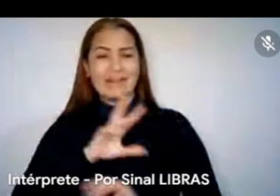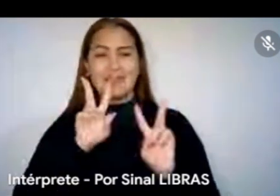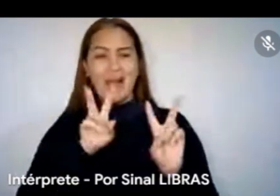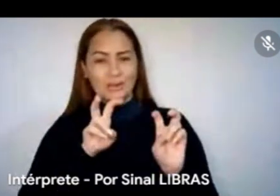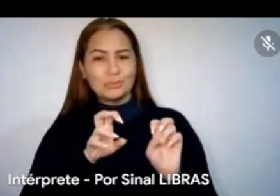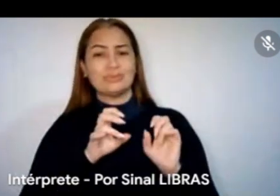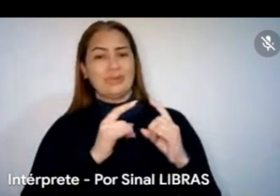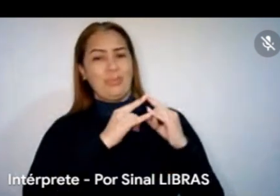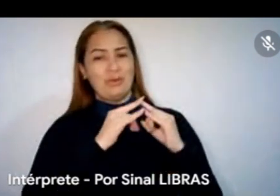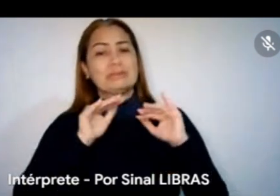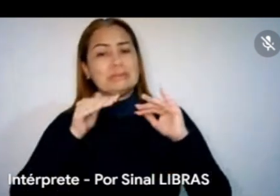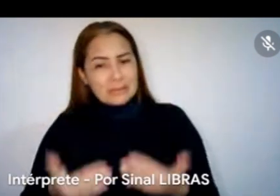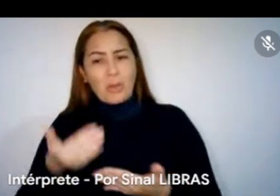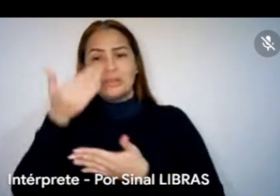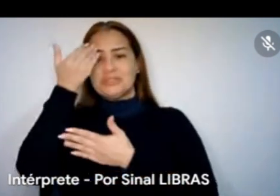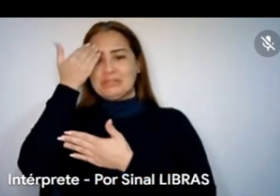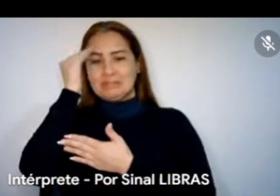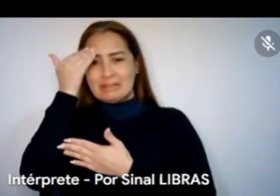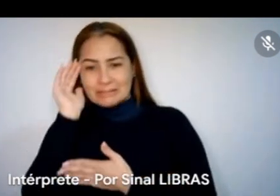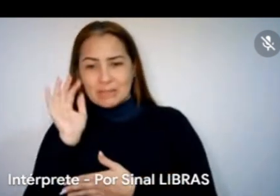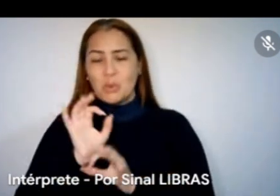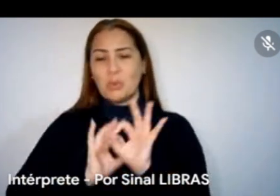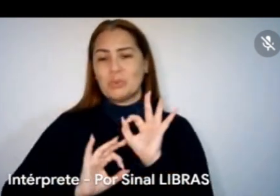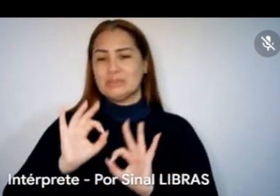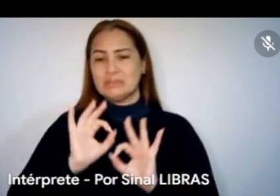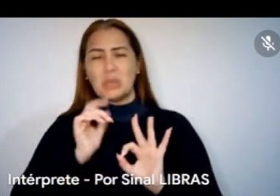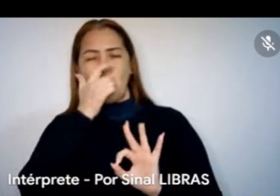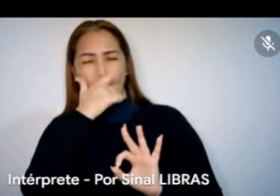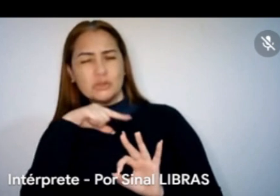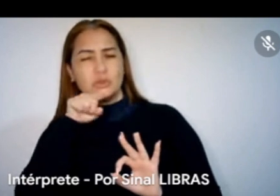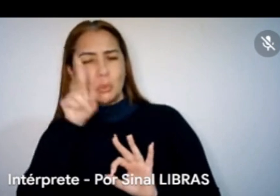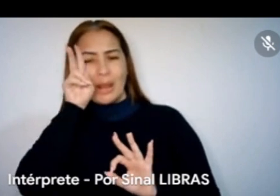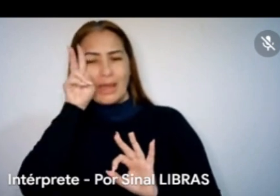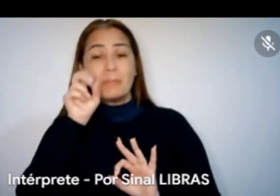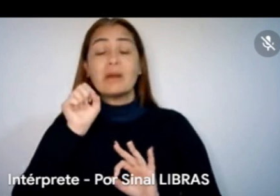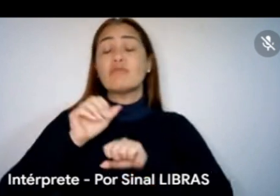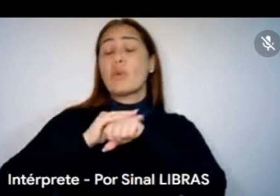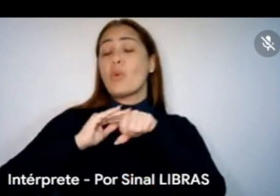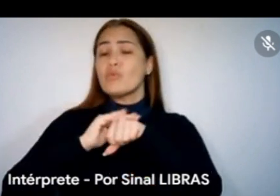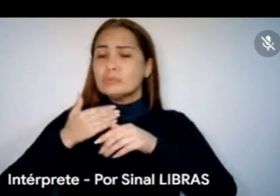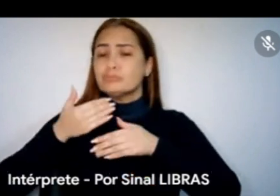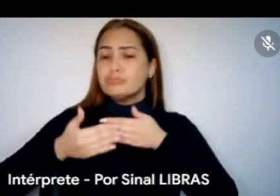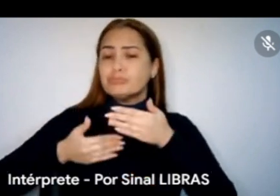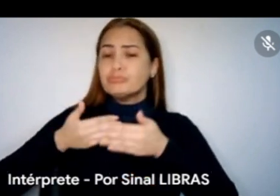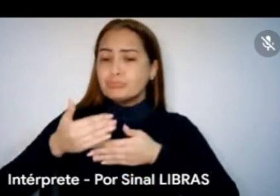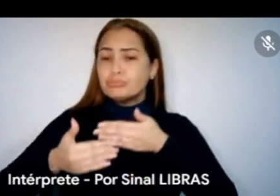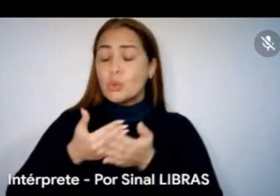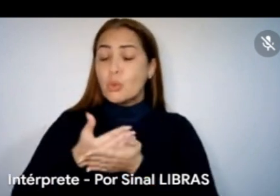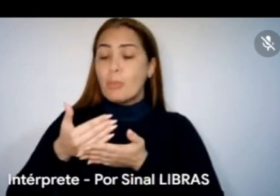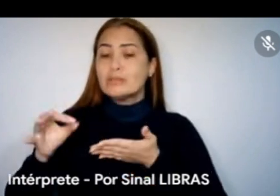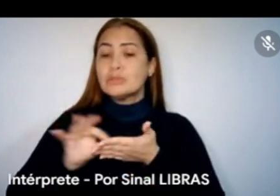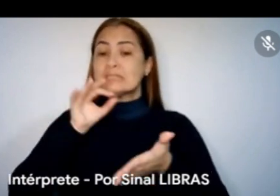foi entendendo, né, compadre, acho que se você lembra, né? A gente foi conversando durante todo o processo, né? Desde inscrição até